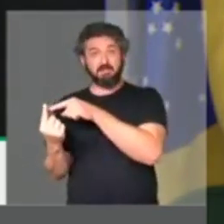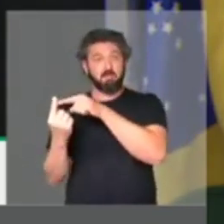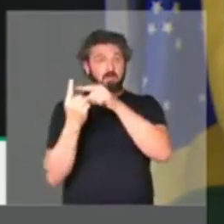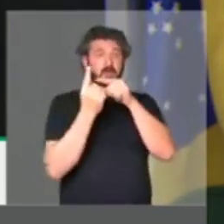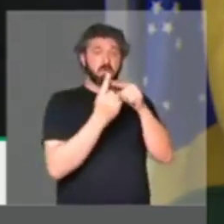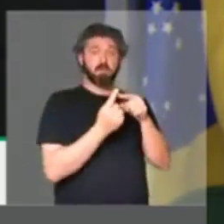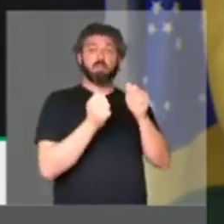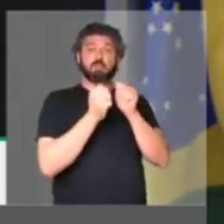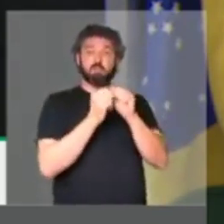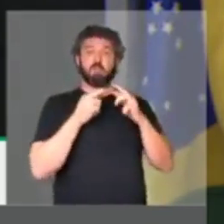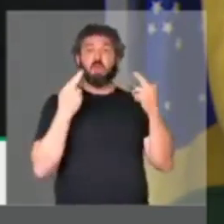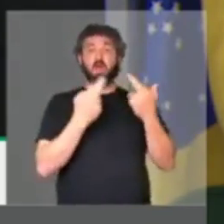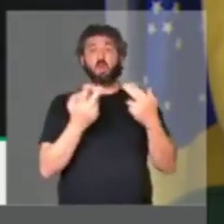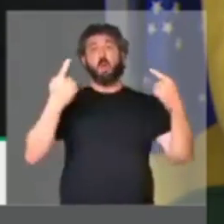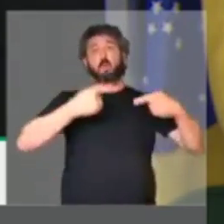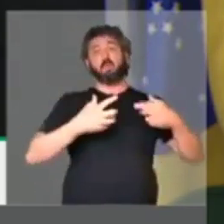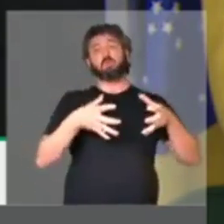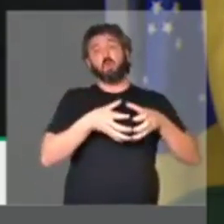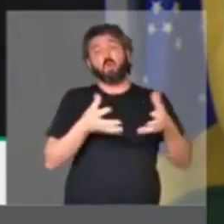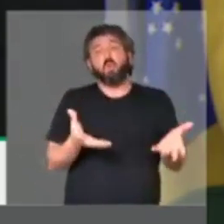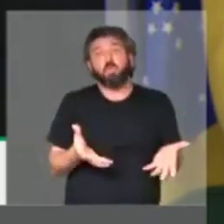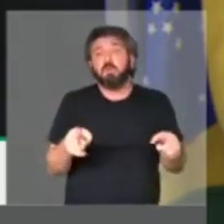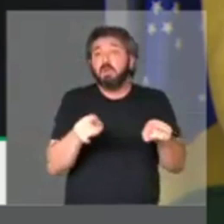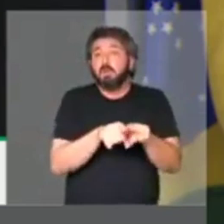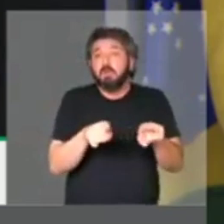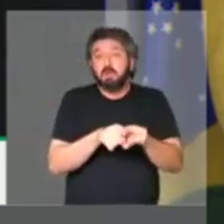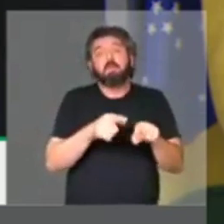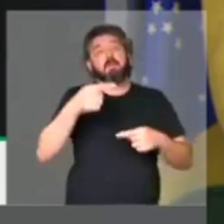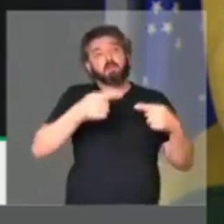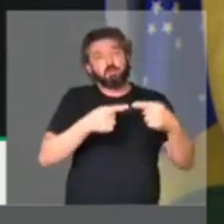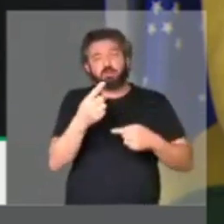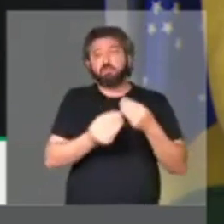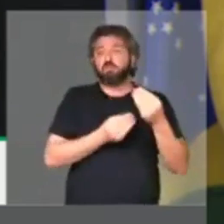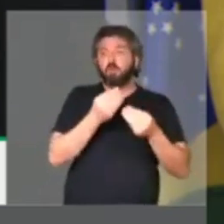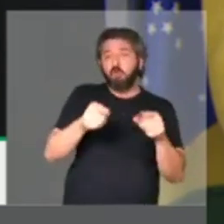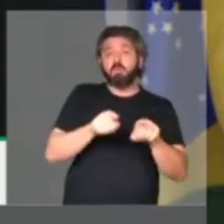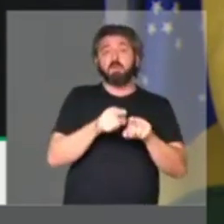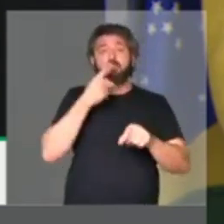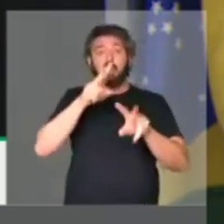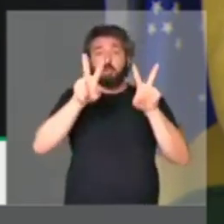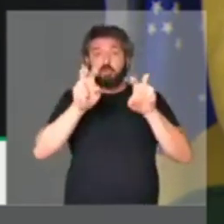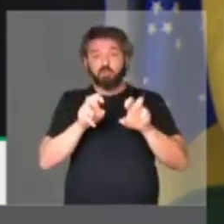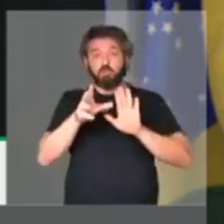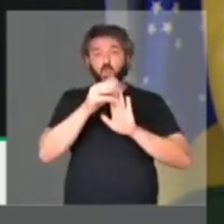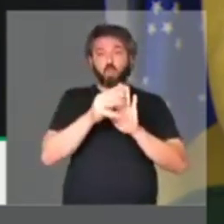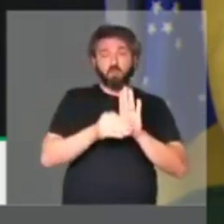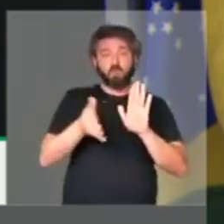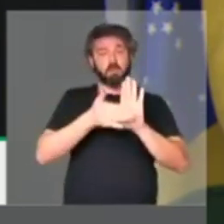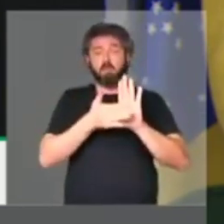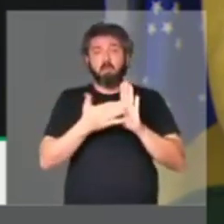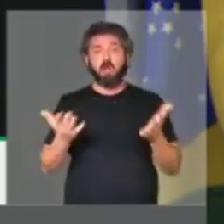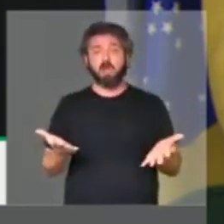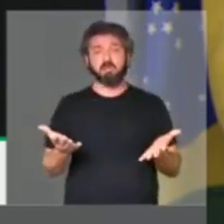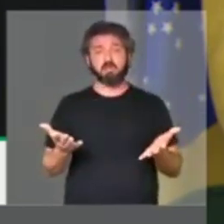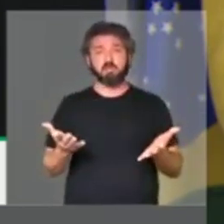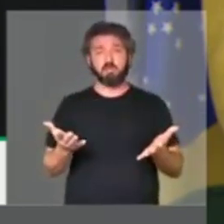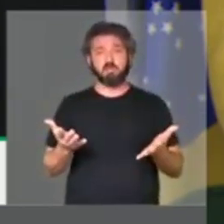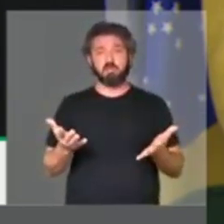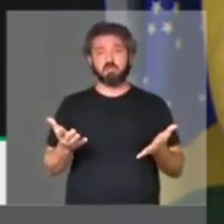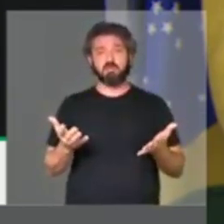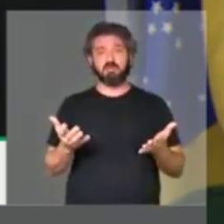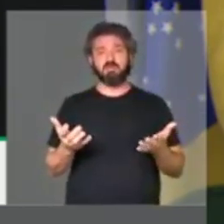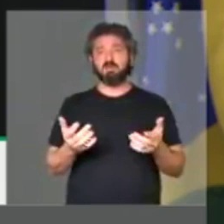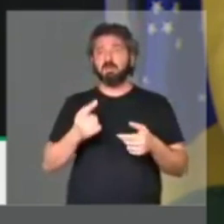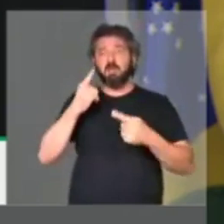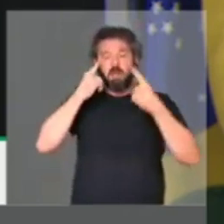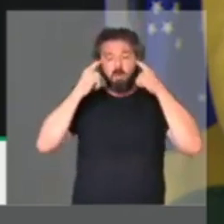estava reunido com a oposição também para discutir, também para falar sobre o mérito da proposta. É